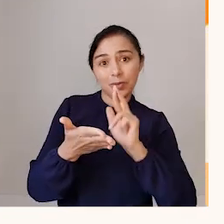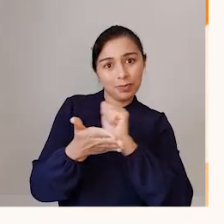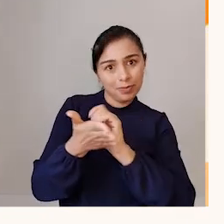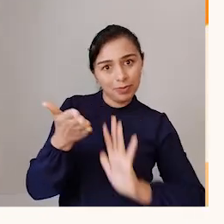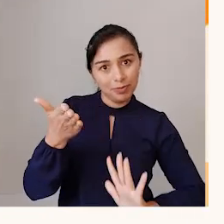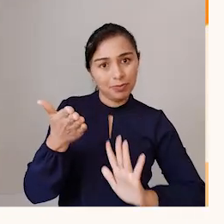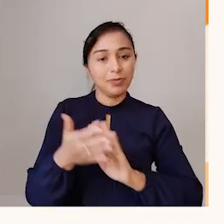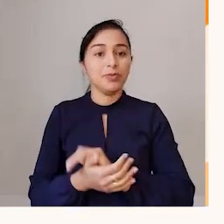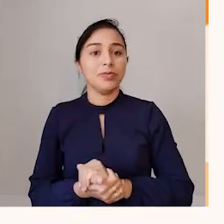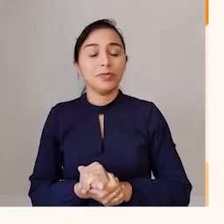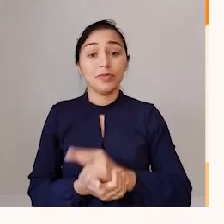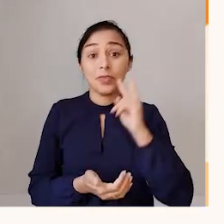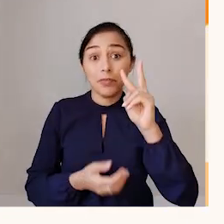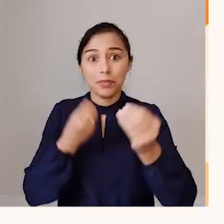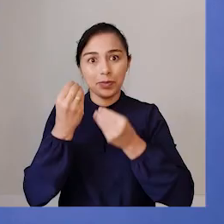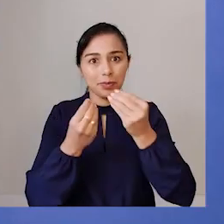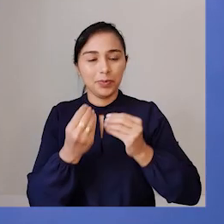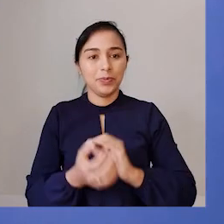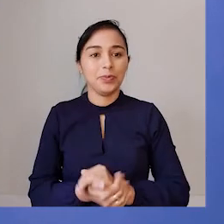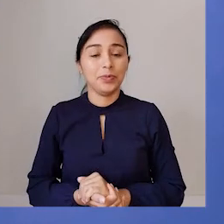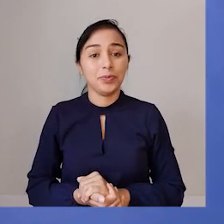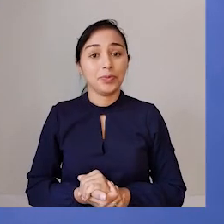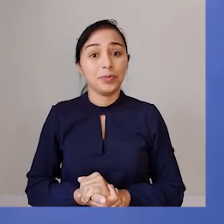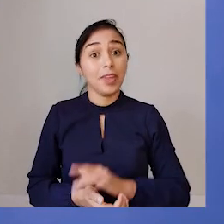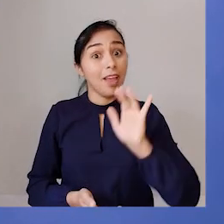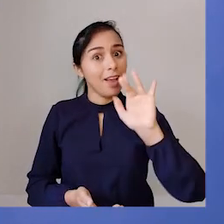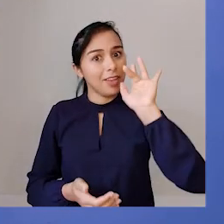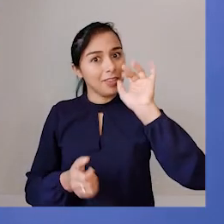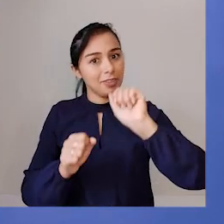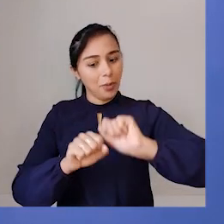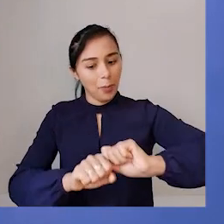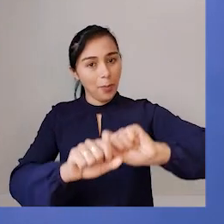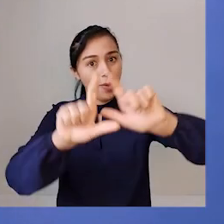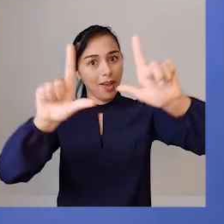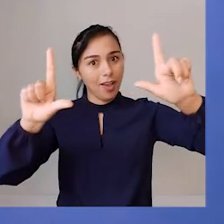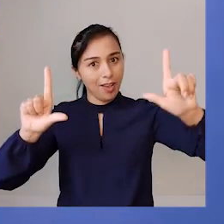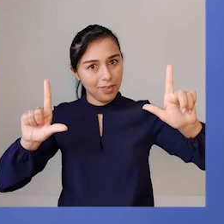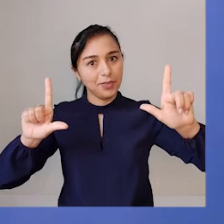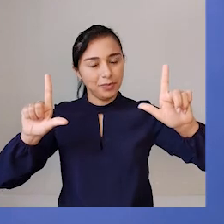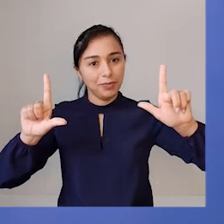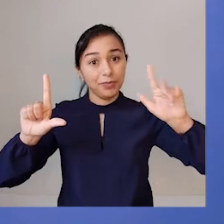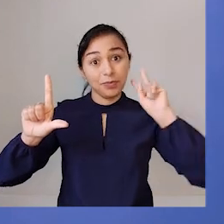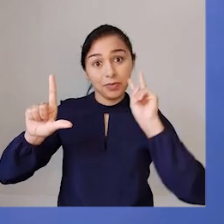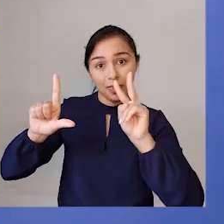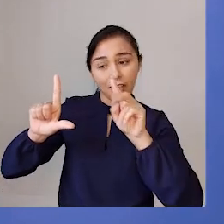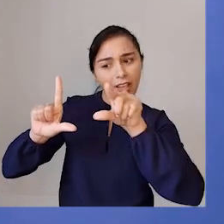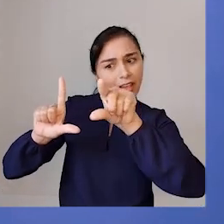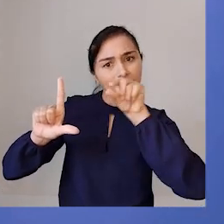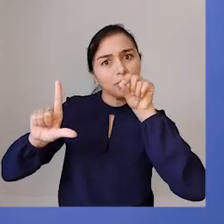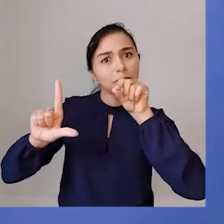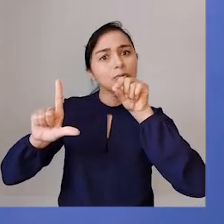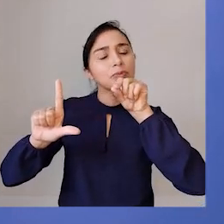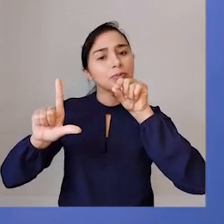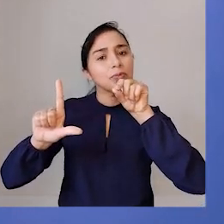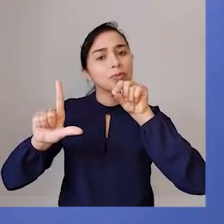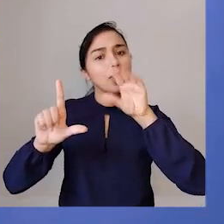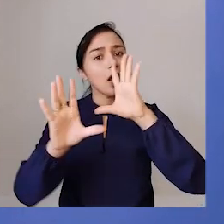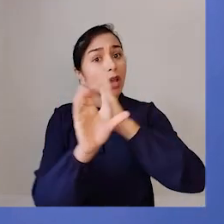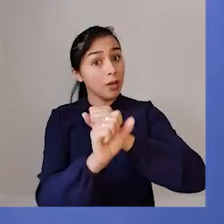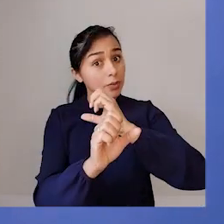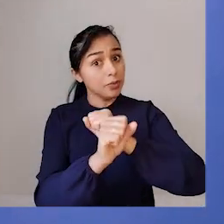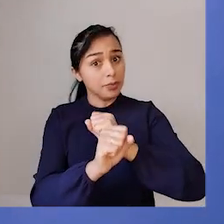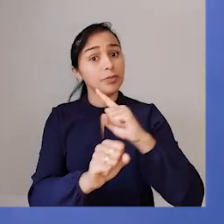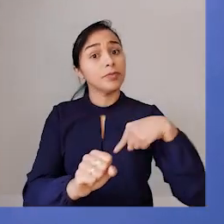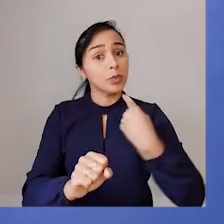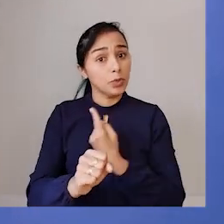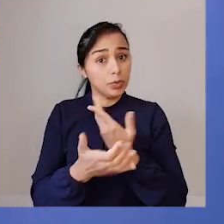Vamos observar como resolvê-la? Ao clicar no link, vai aparecer essa tela. Você vai escolher, então, aqui a operação que